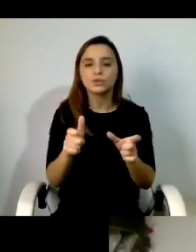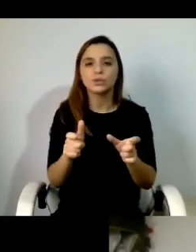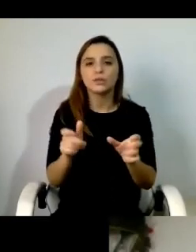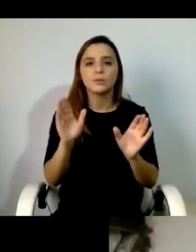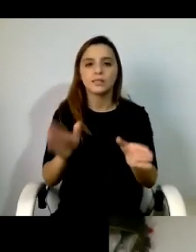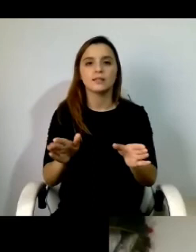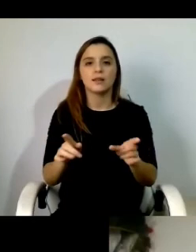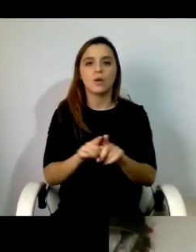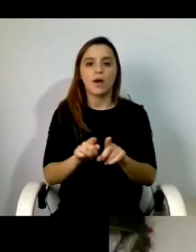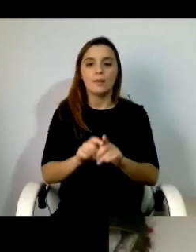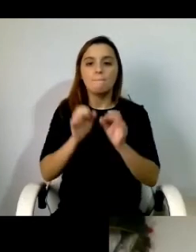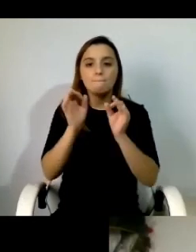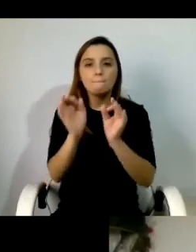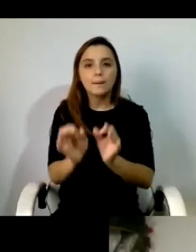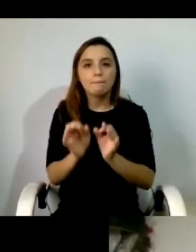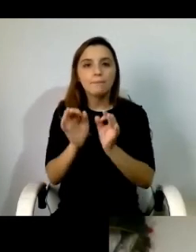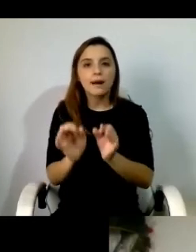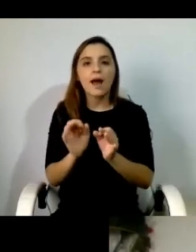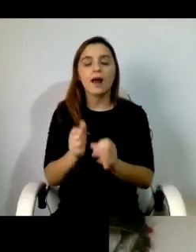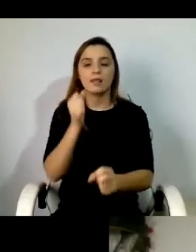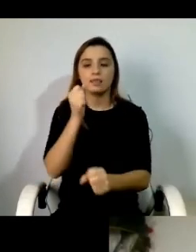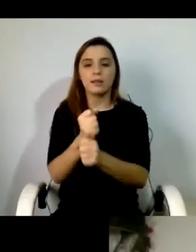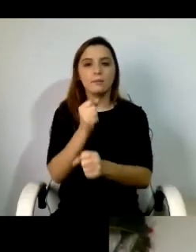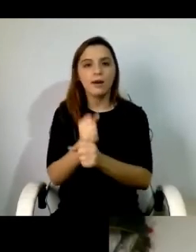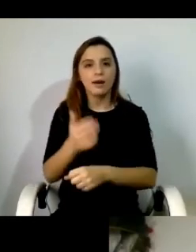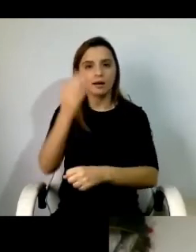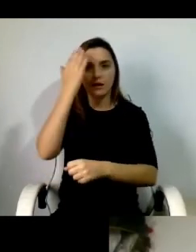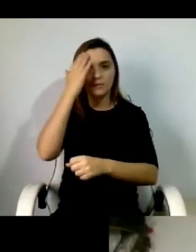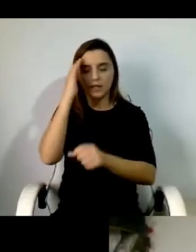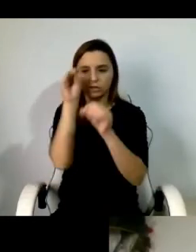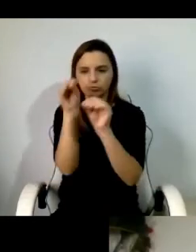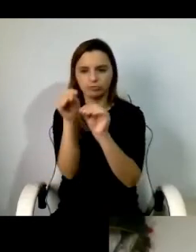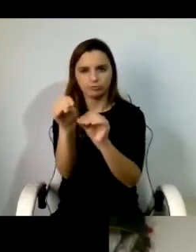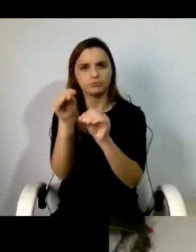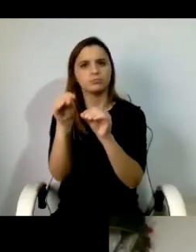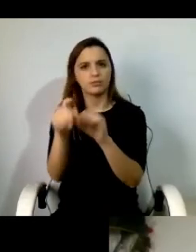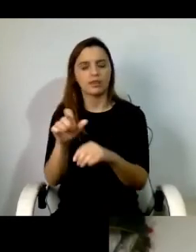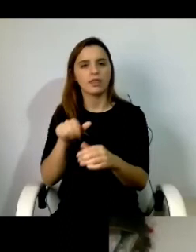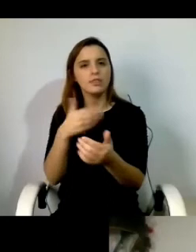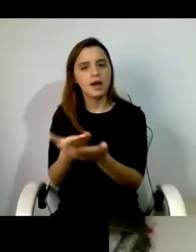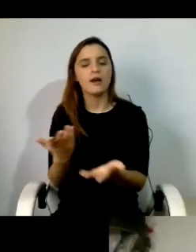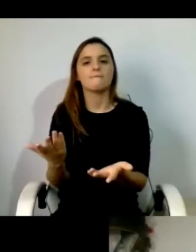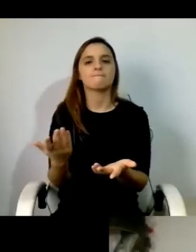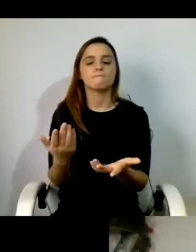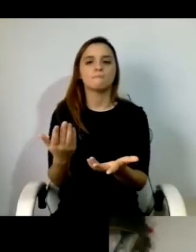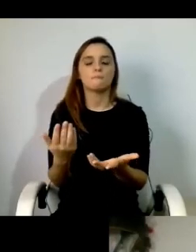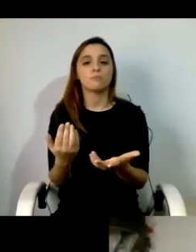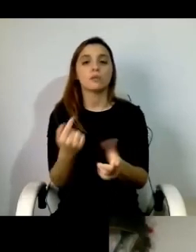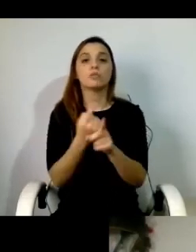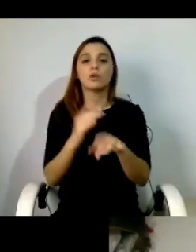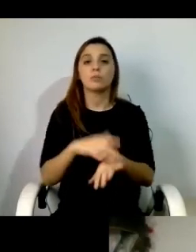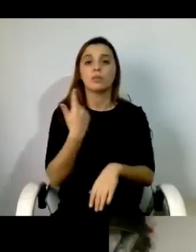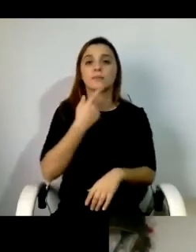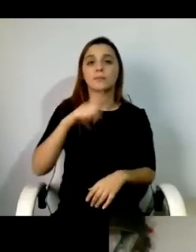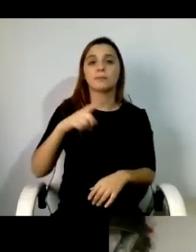preparadas e trabalhadas e capacitadas para essa vida independente desde que não seja nós muitas vezes e particularmente com este grupo